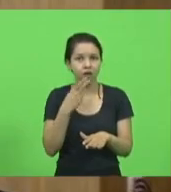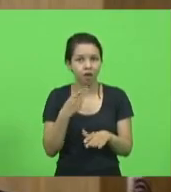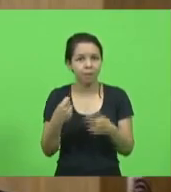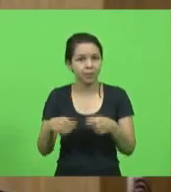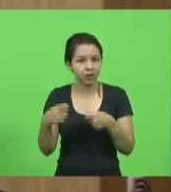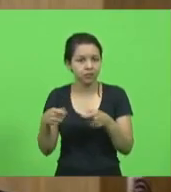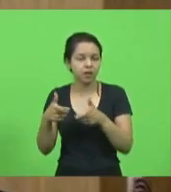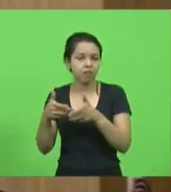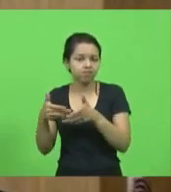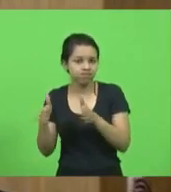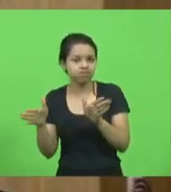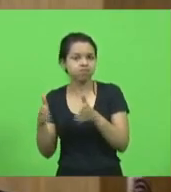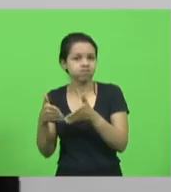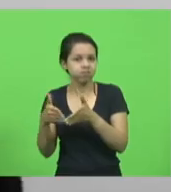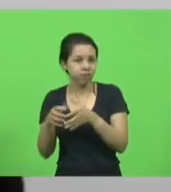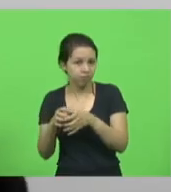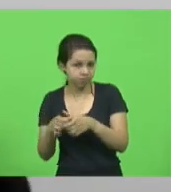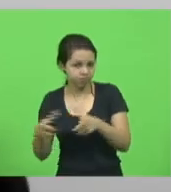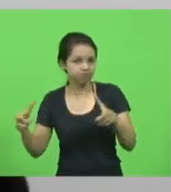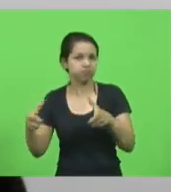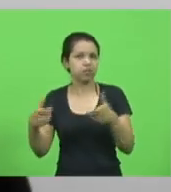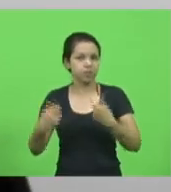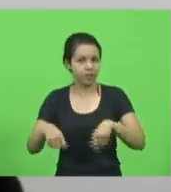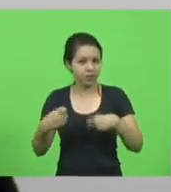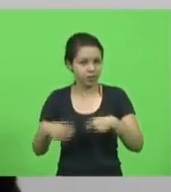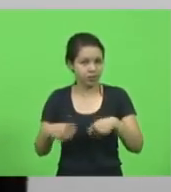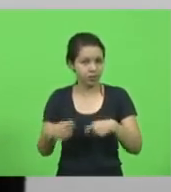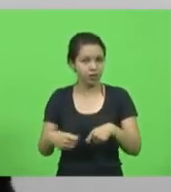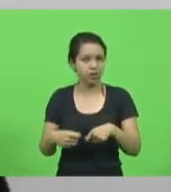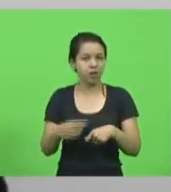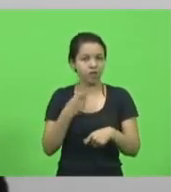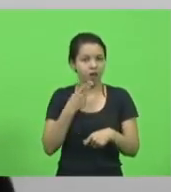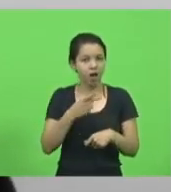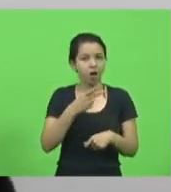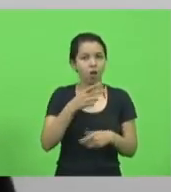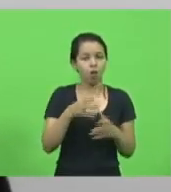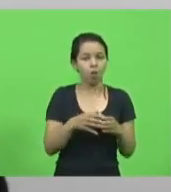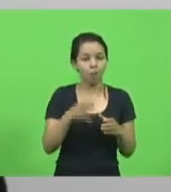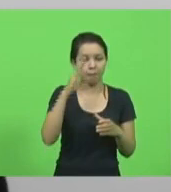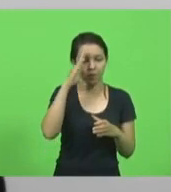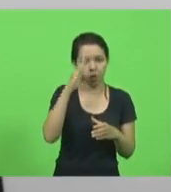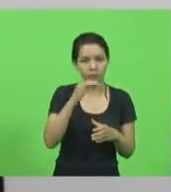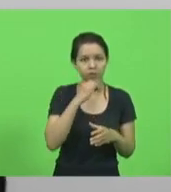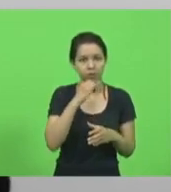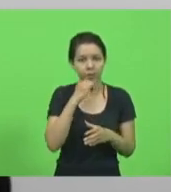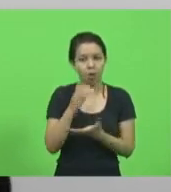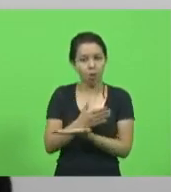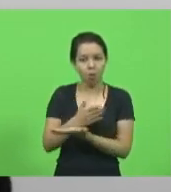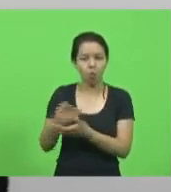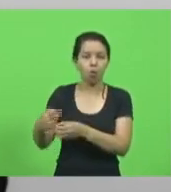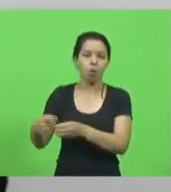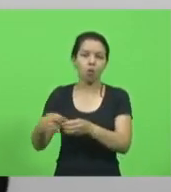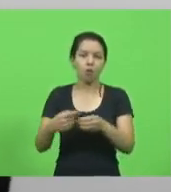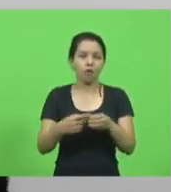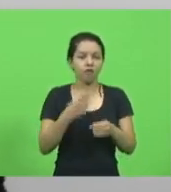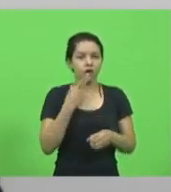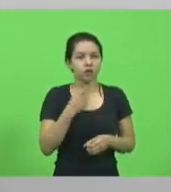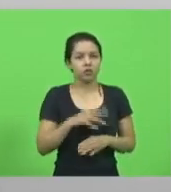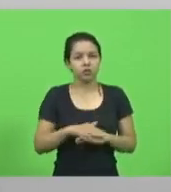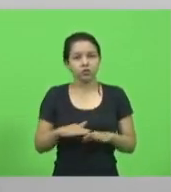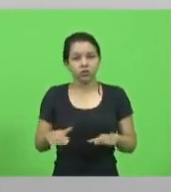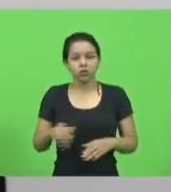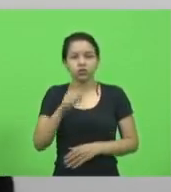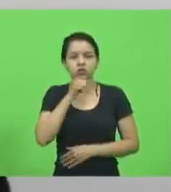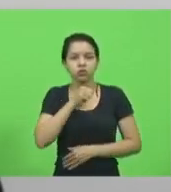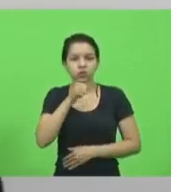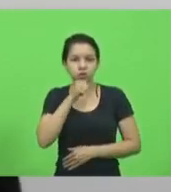ampliar quando se colocam os grupos prioritários. Por exemplo, determinados municípios colocaram apenas os idosos